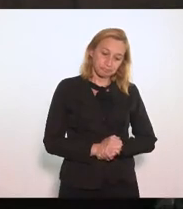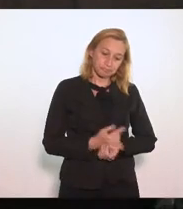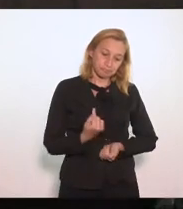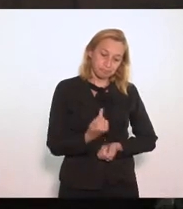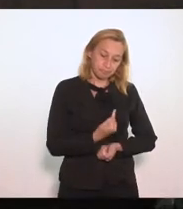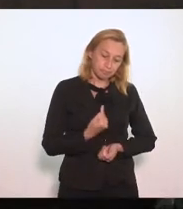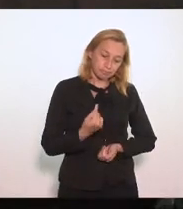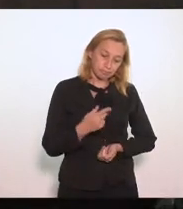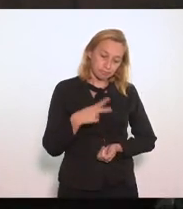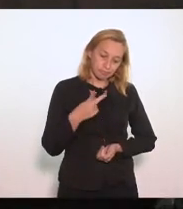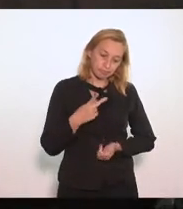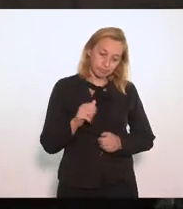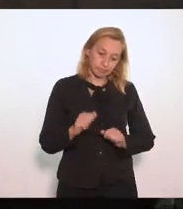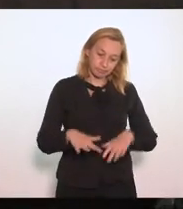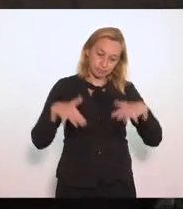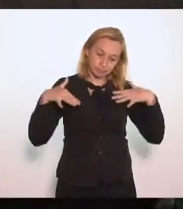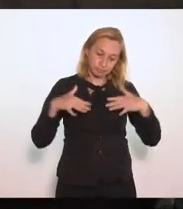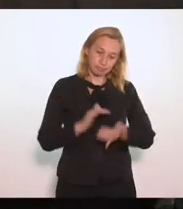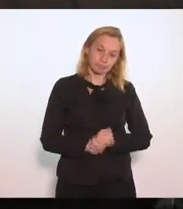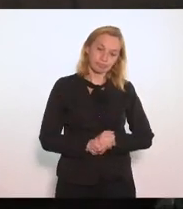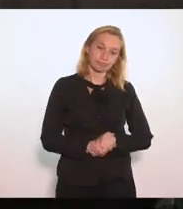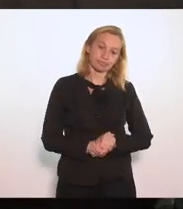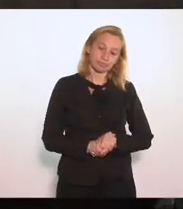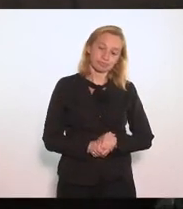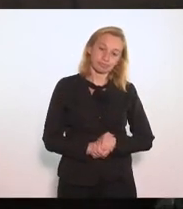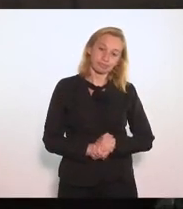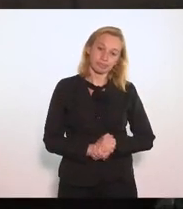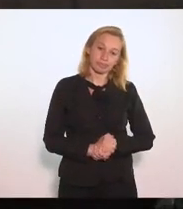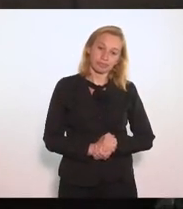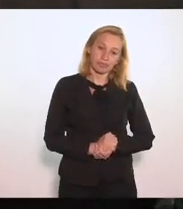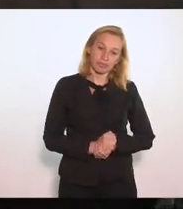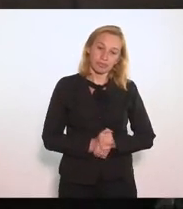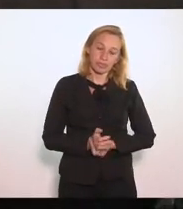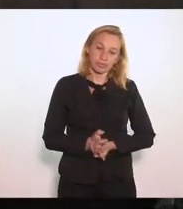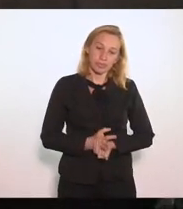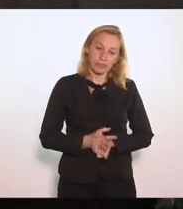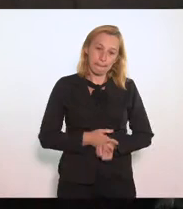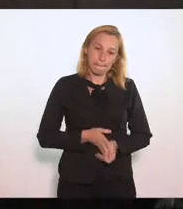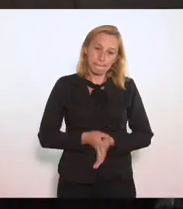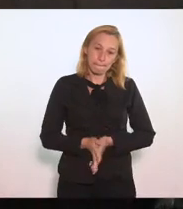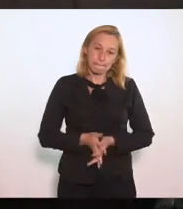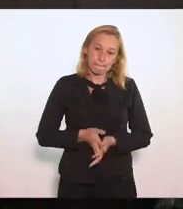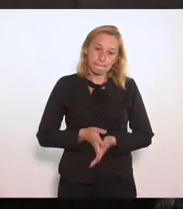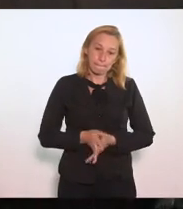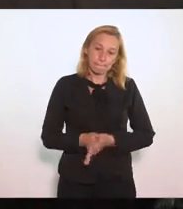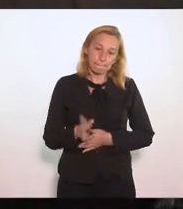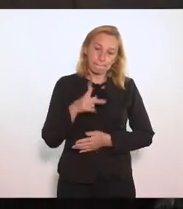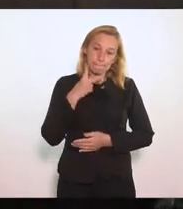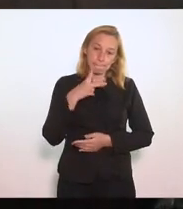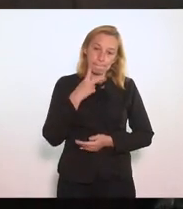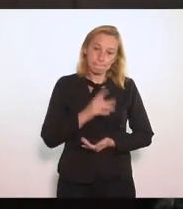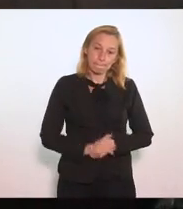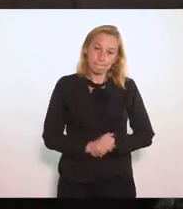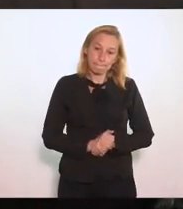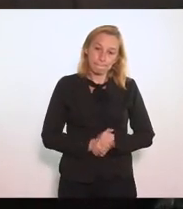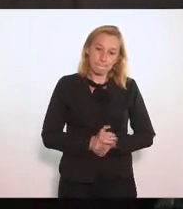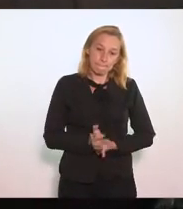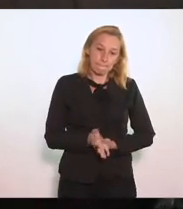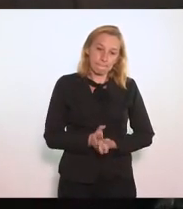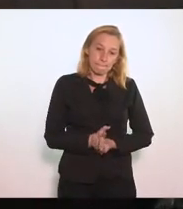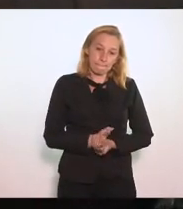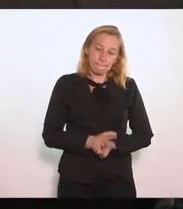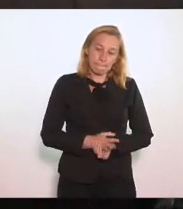Sessões plenárias Para Me manifestar E